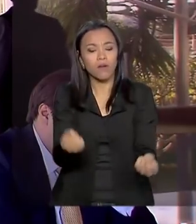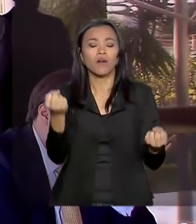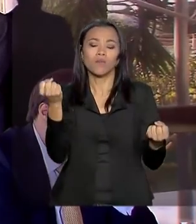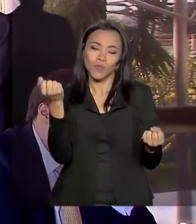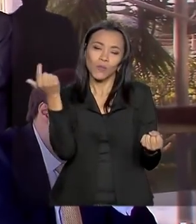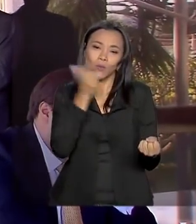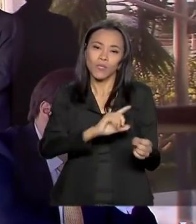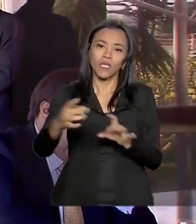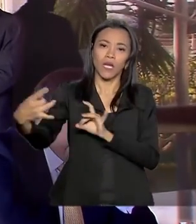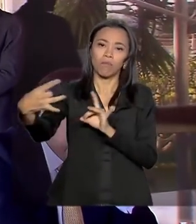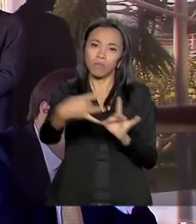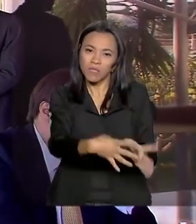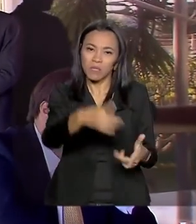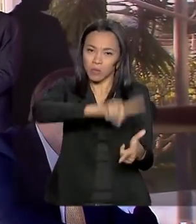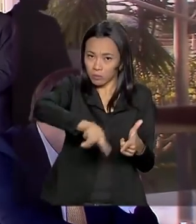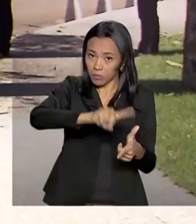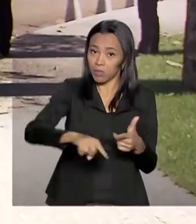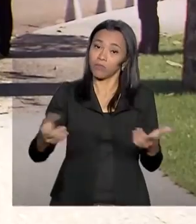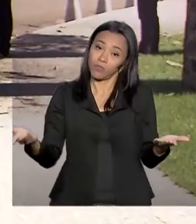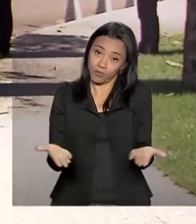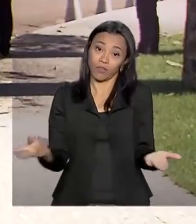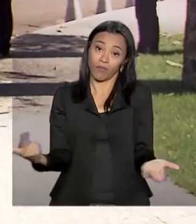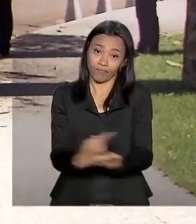dessa situação que nos encontramos.